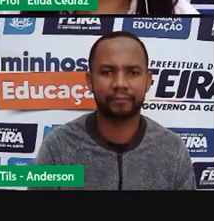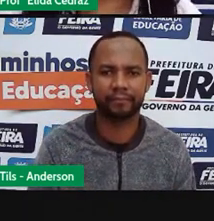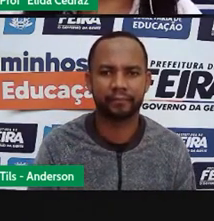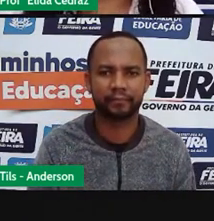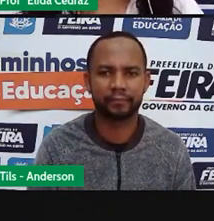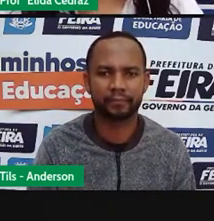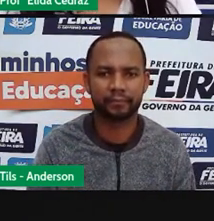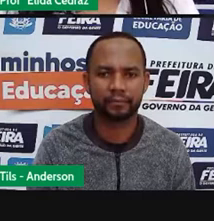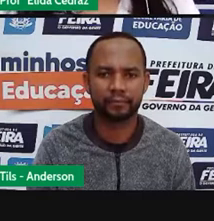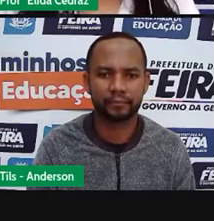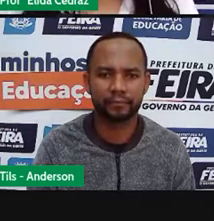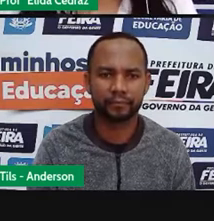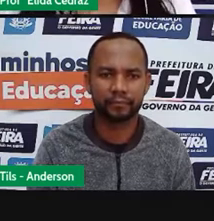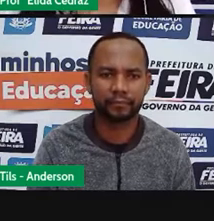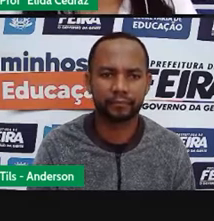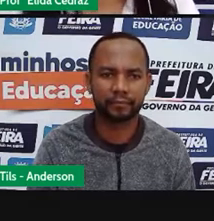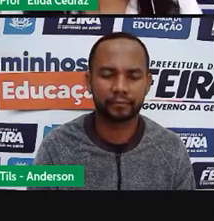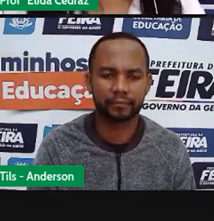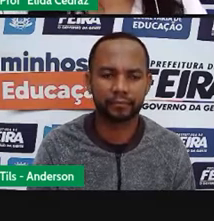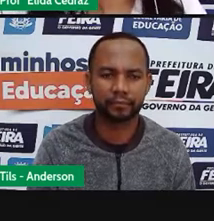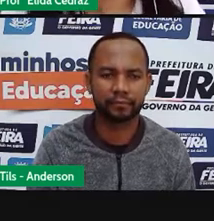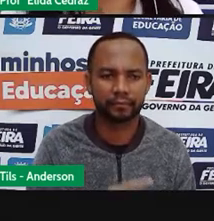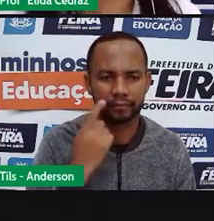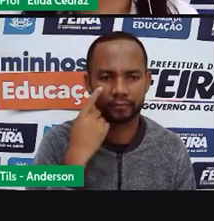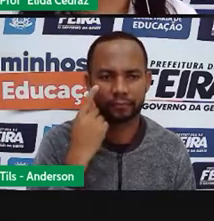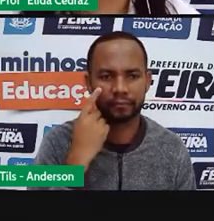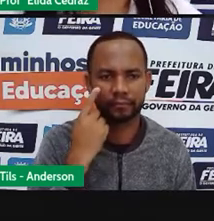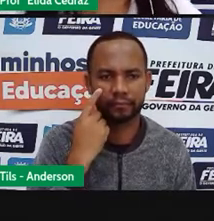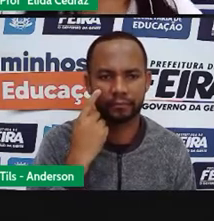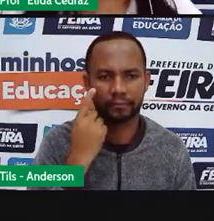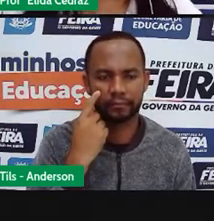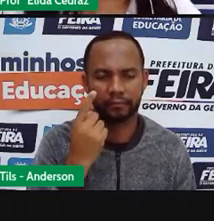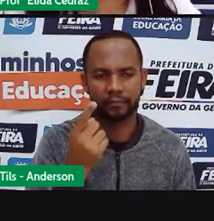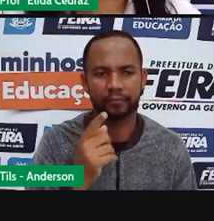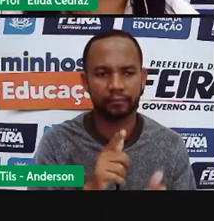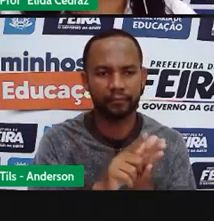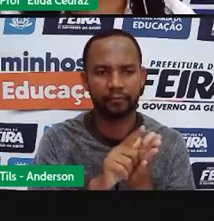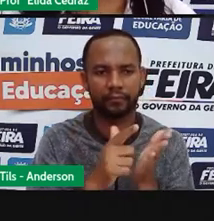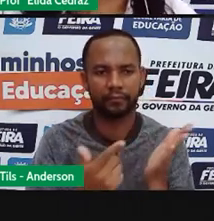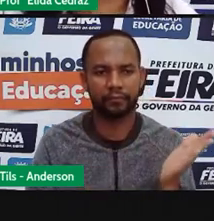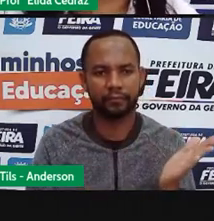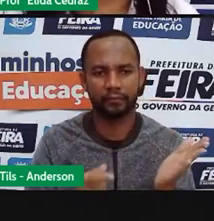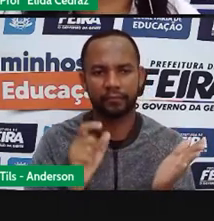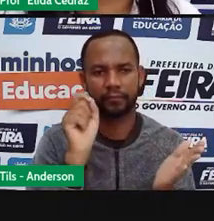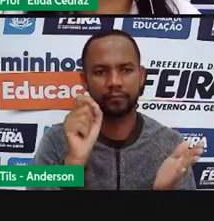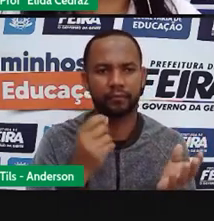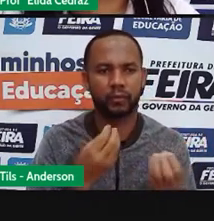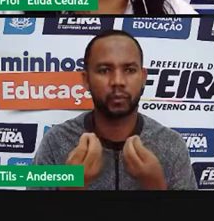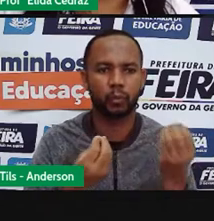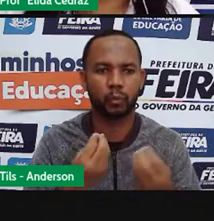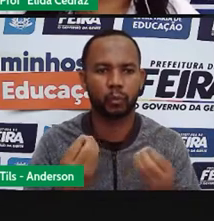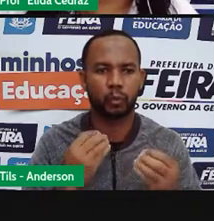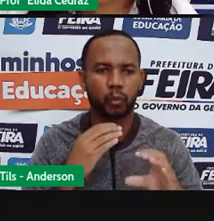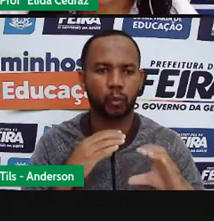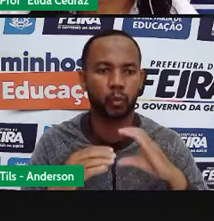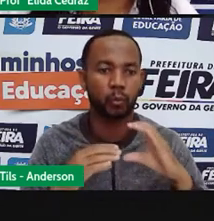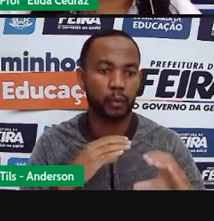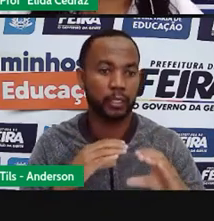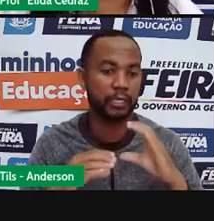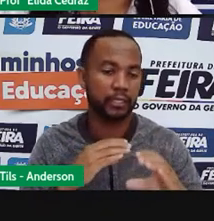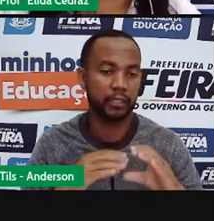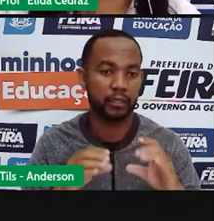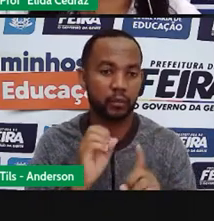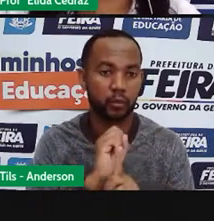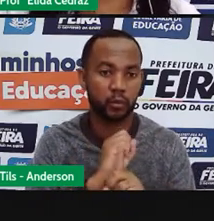E nós vamos retornar ao assunto do jornal, que é uma forma de comunicação social.